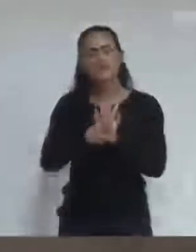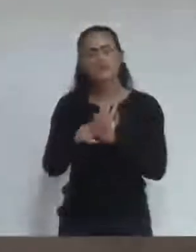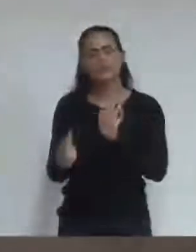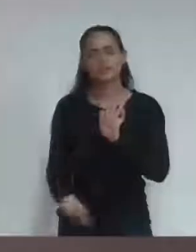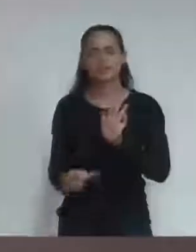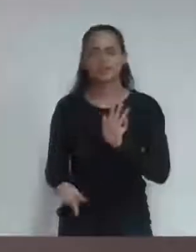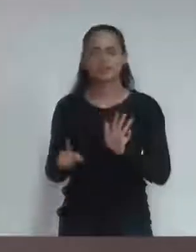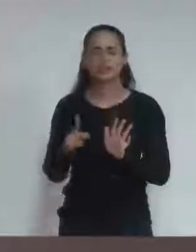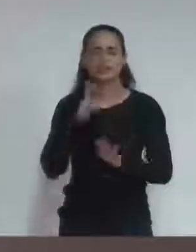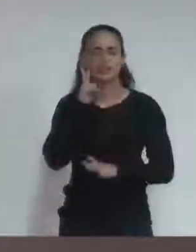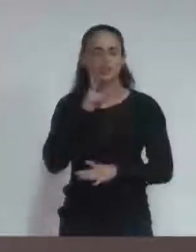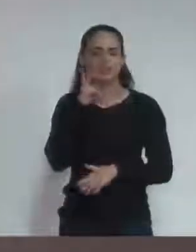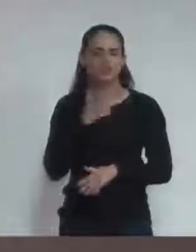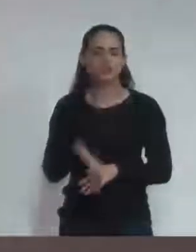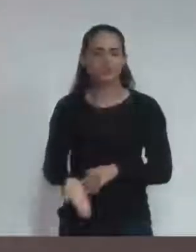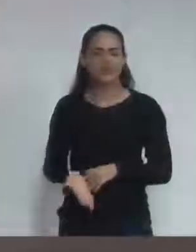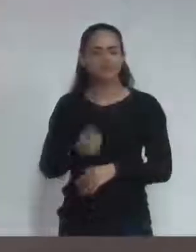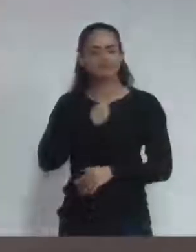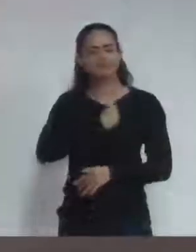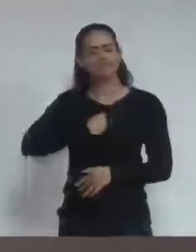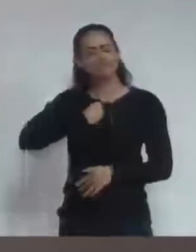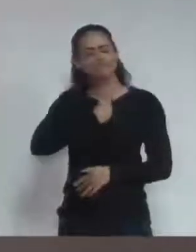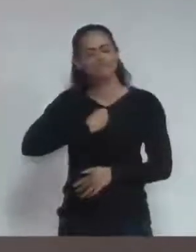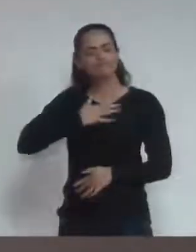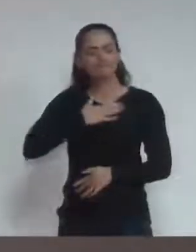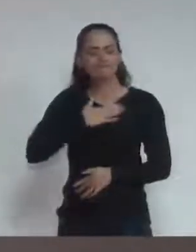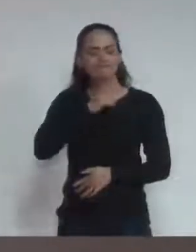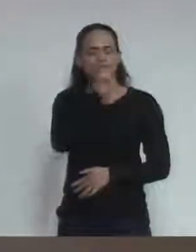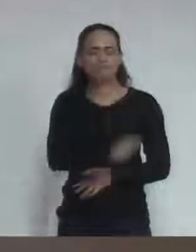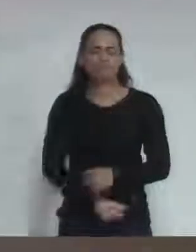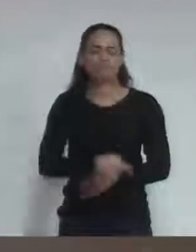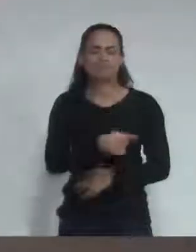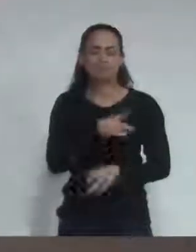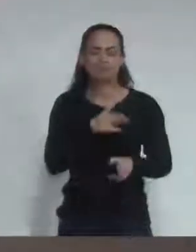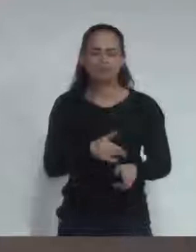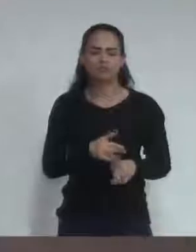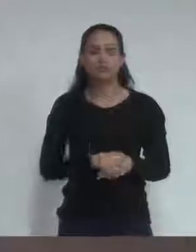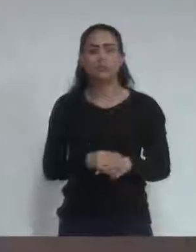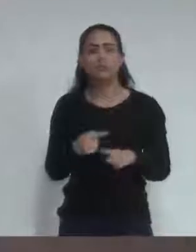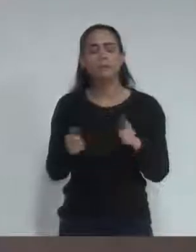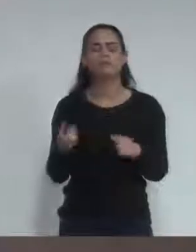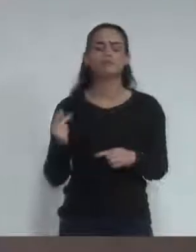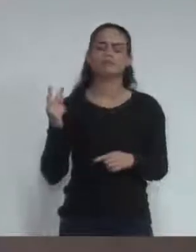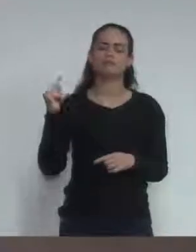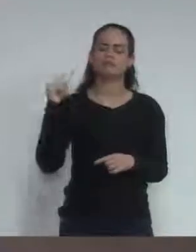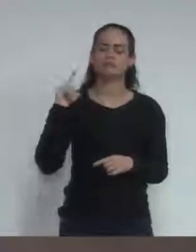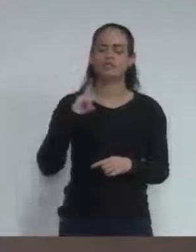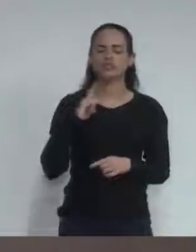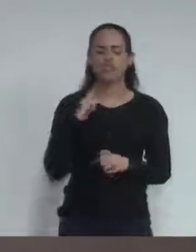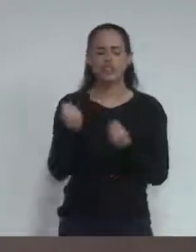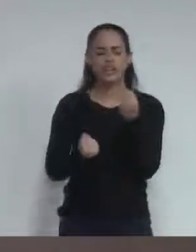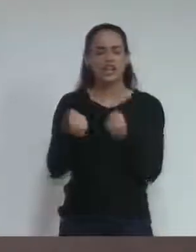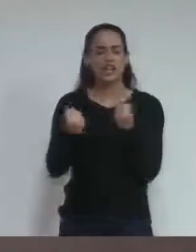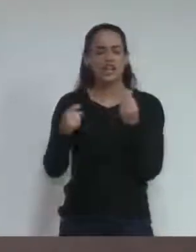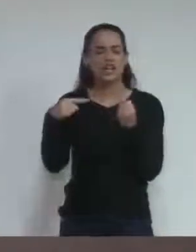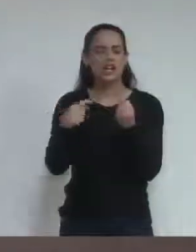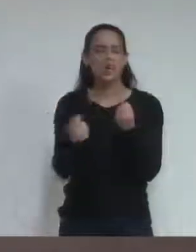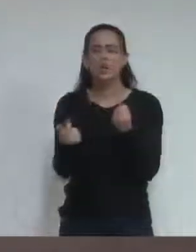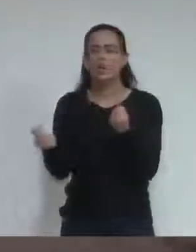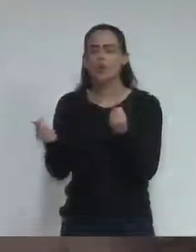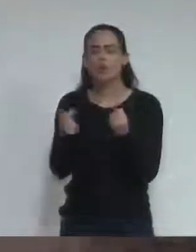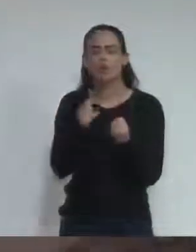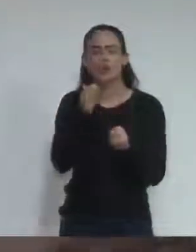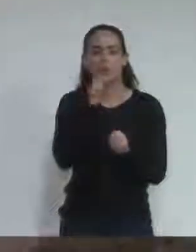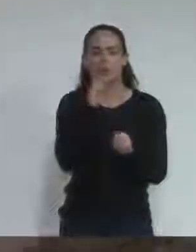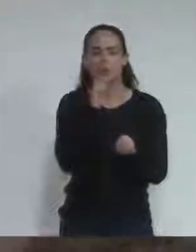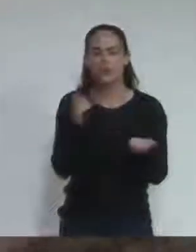público. Então, isso dá saudade. Mas, naquela época, tinham-se poucos veículos. Como é que você vai deixar uma criança hoje sair